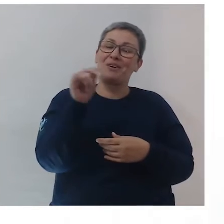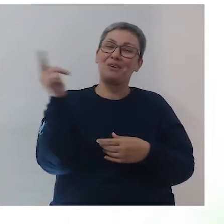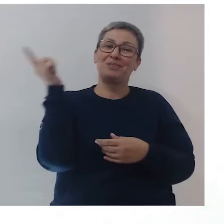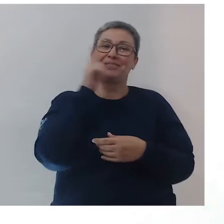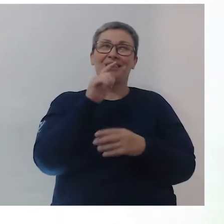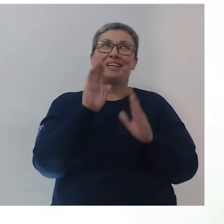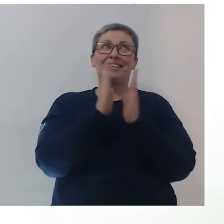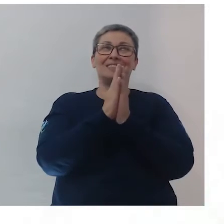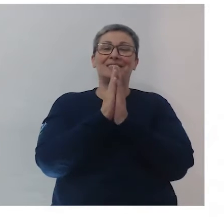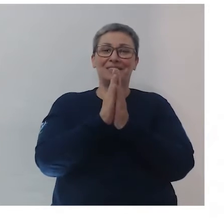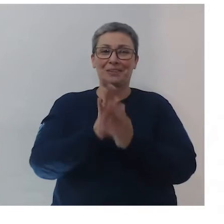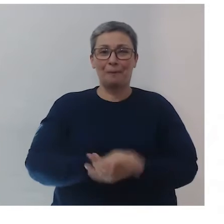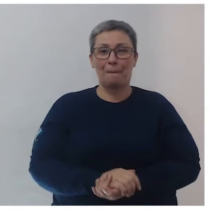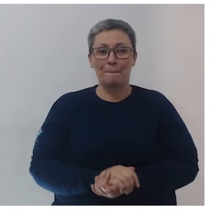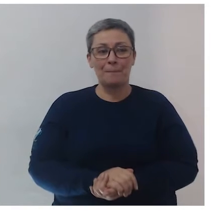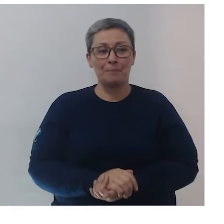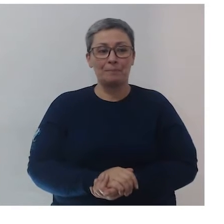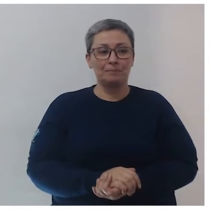lá, se Deus quiser.